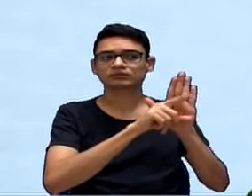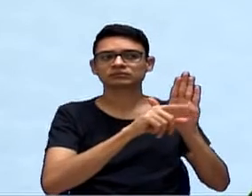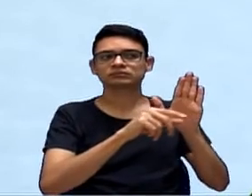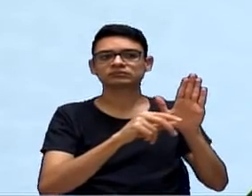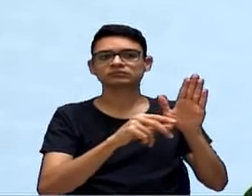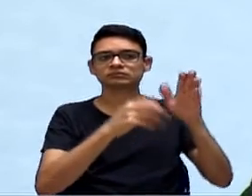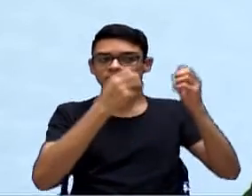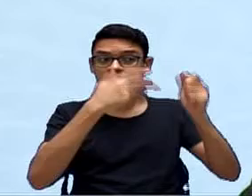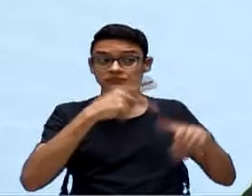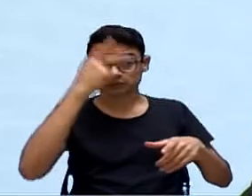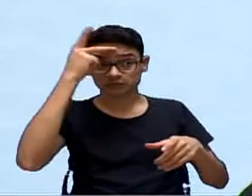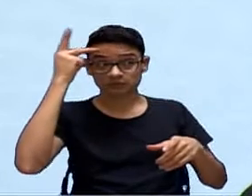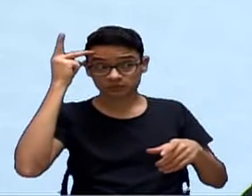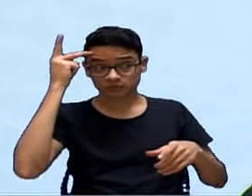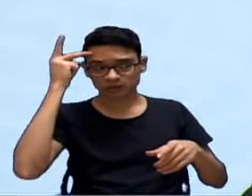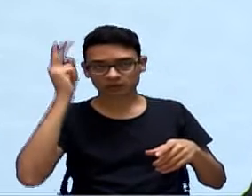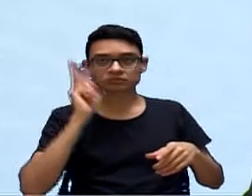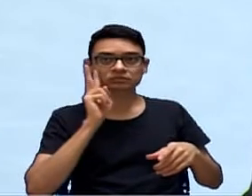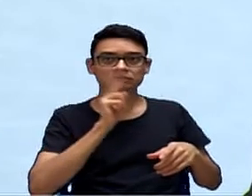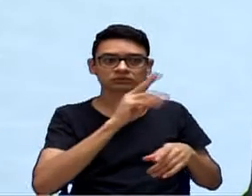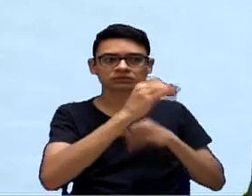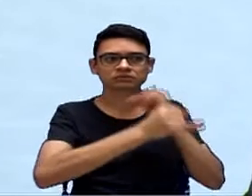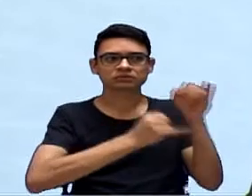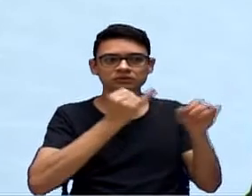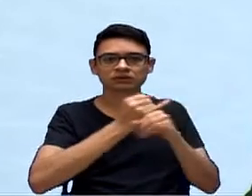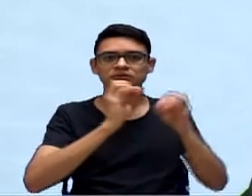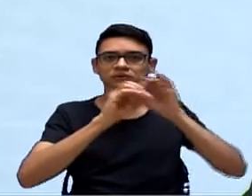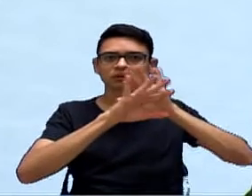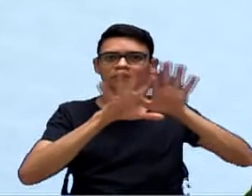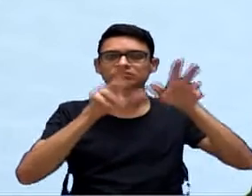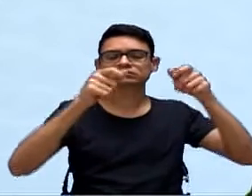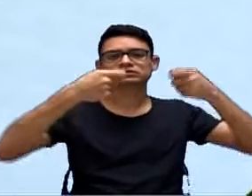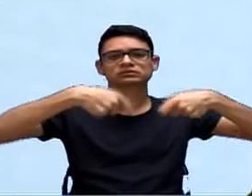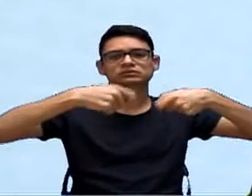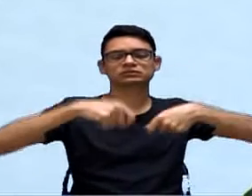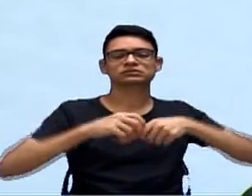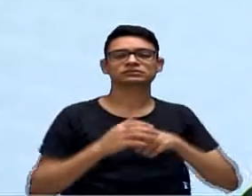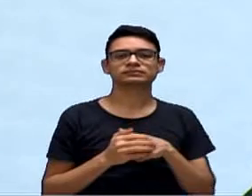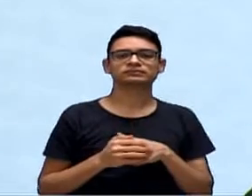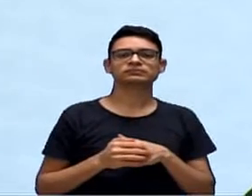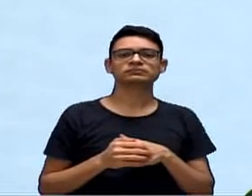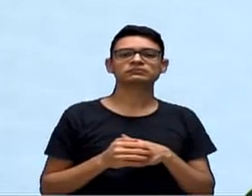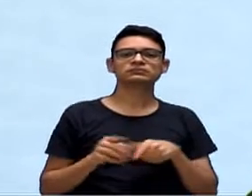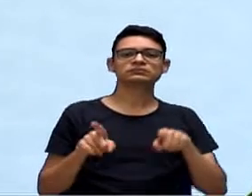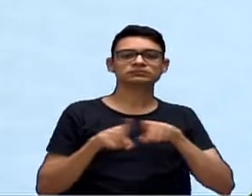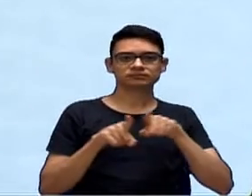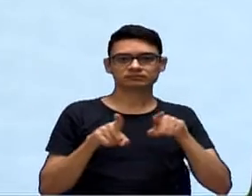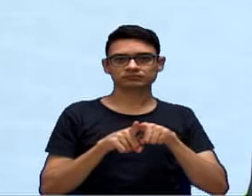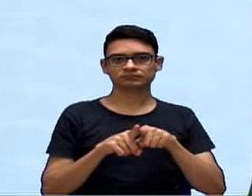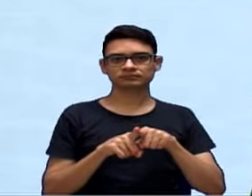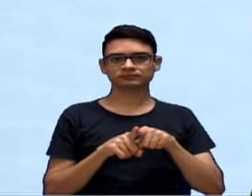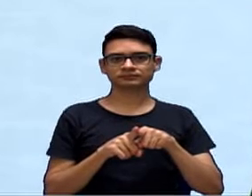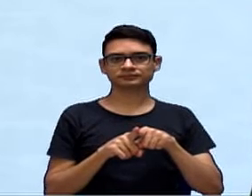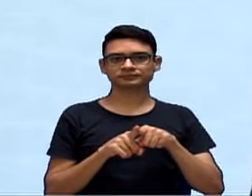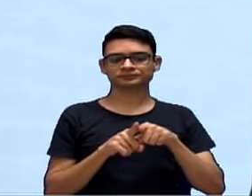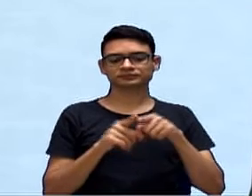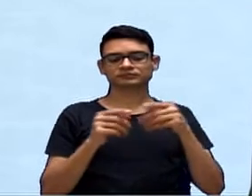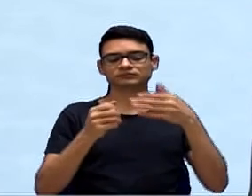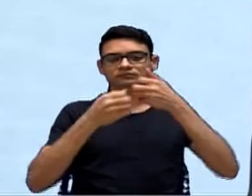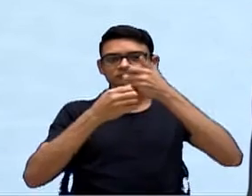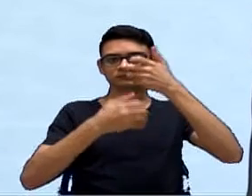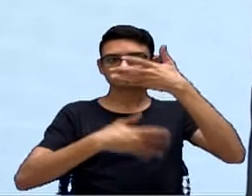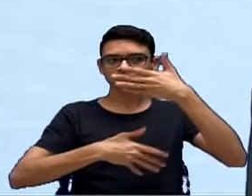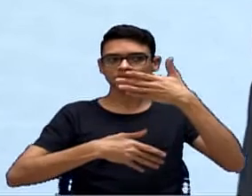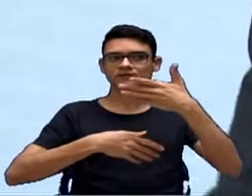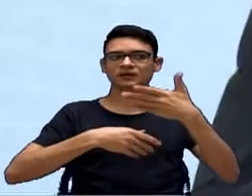e aí é interessante porque no decorrer ele traz aí o formato, né, das obrigações